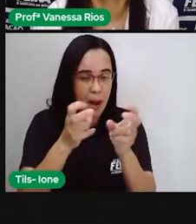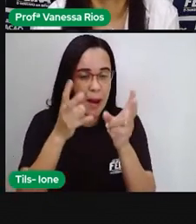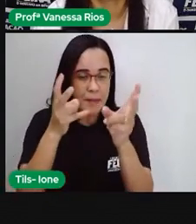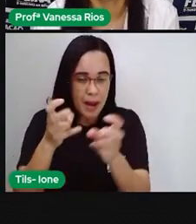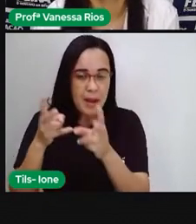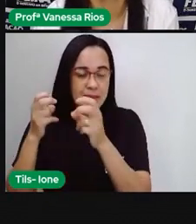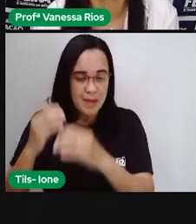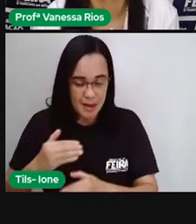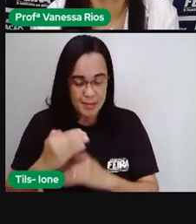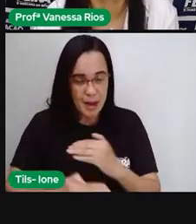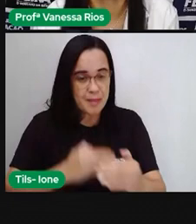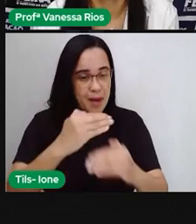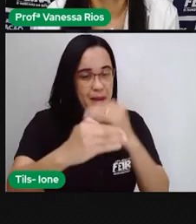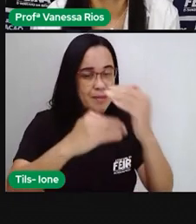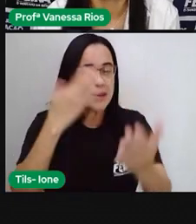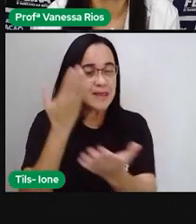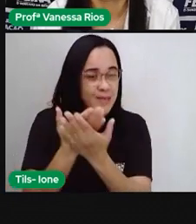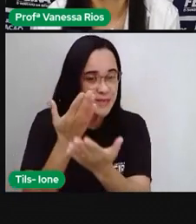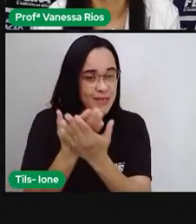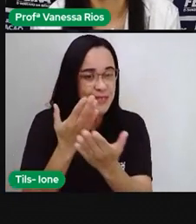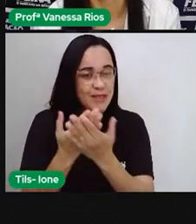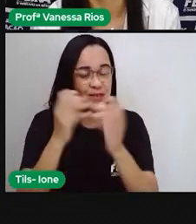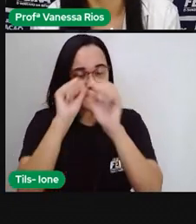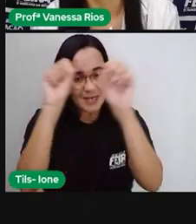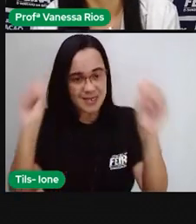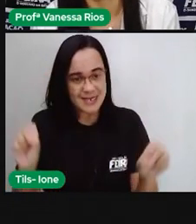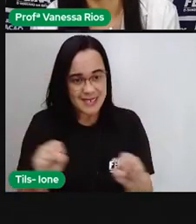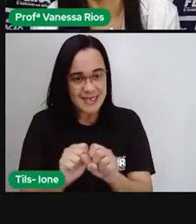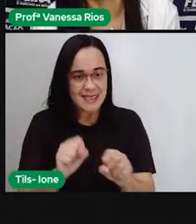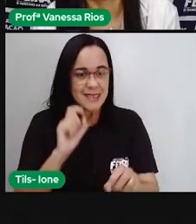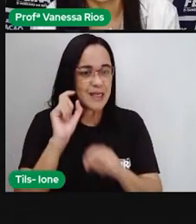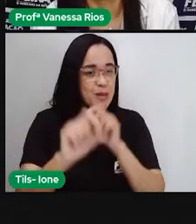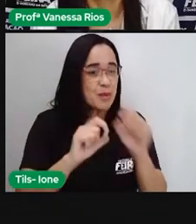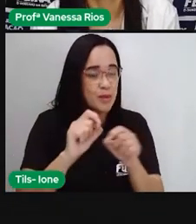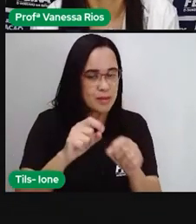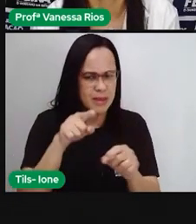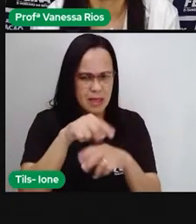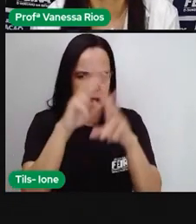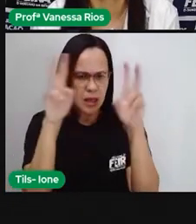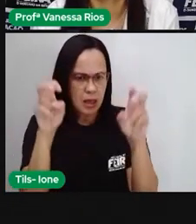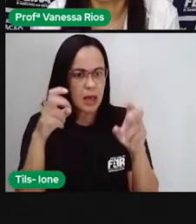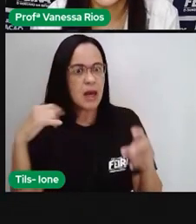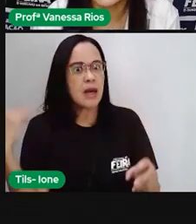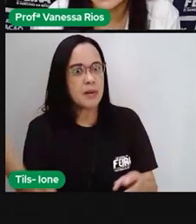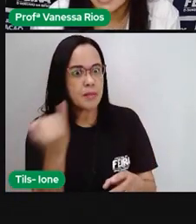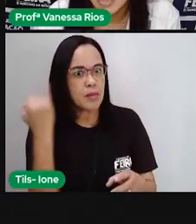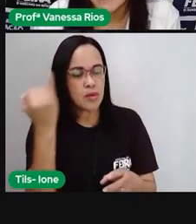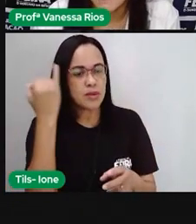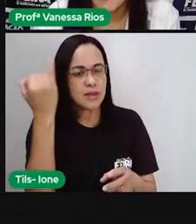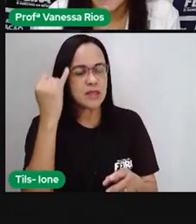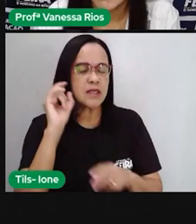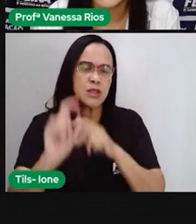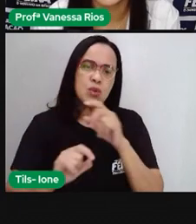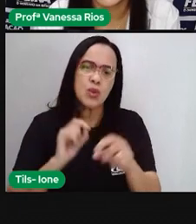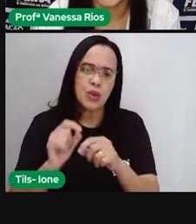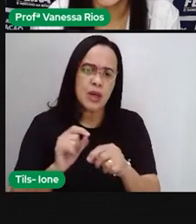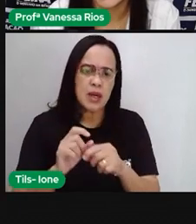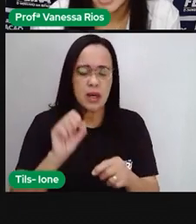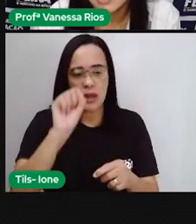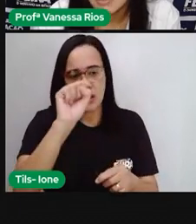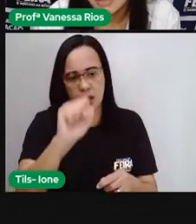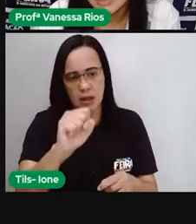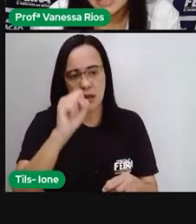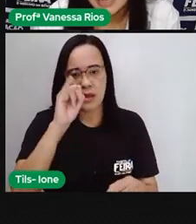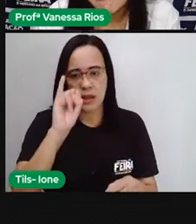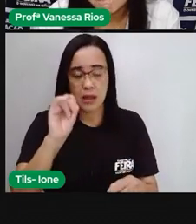dos estudos desse sistema e falar aí sobre um assunto importante que é a simetria. Você sabe o